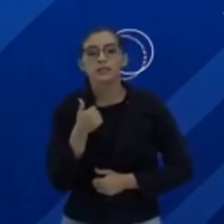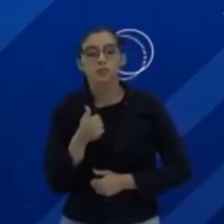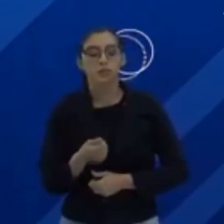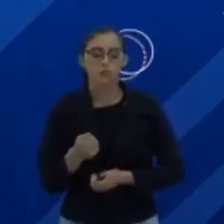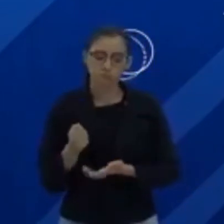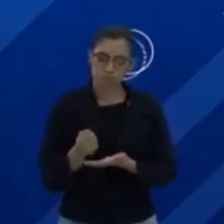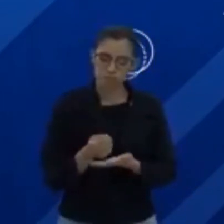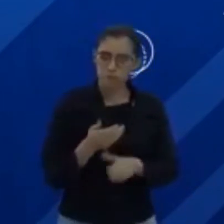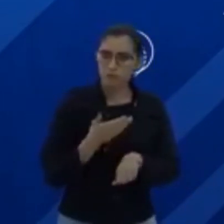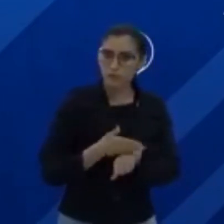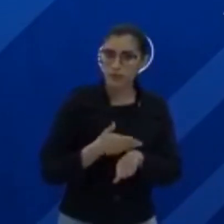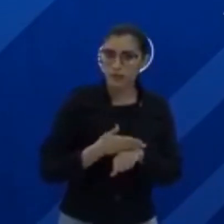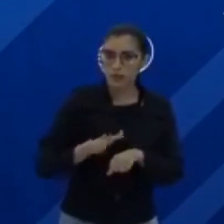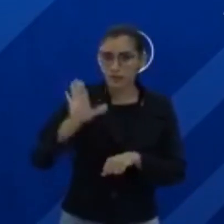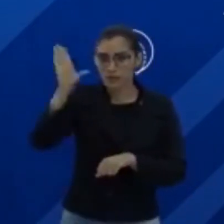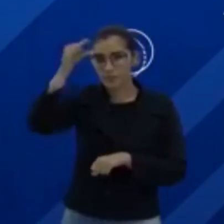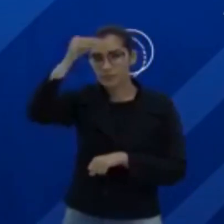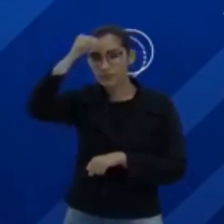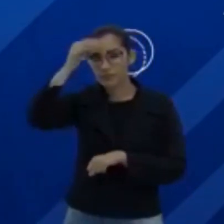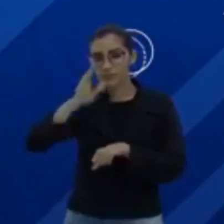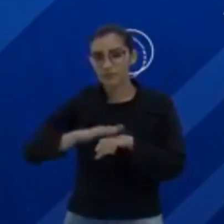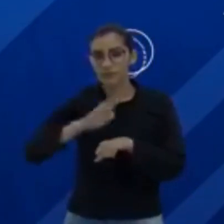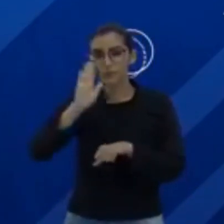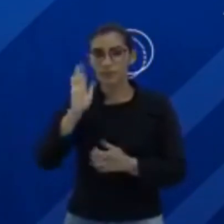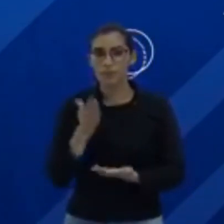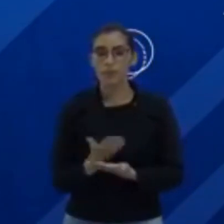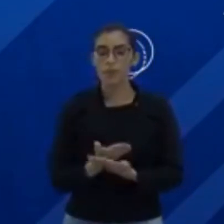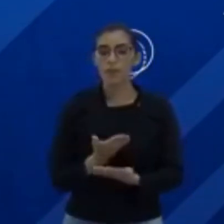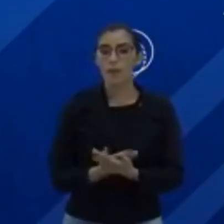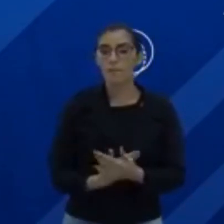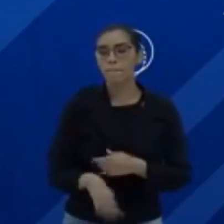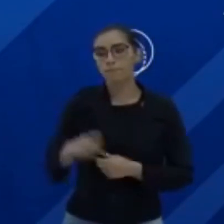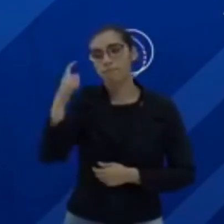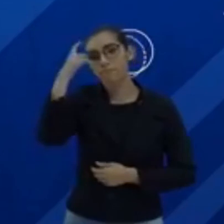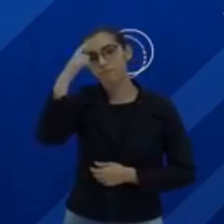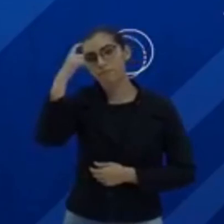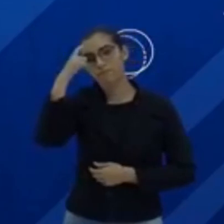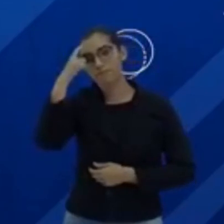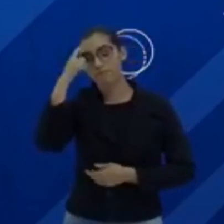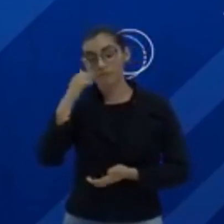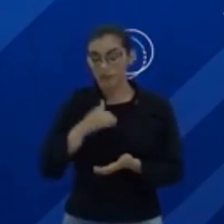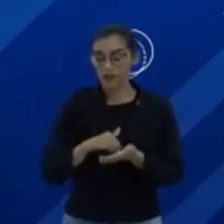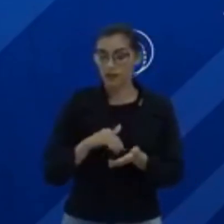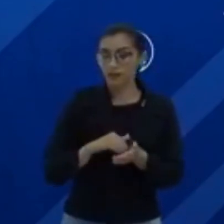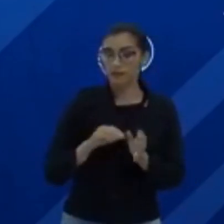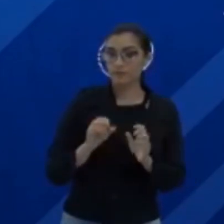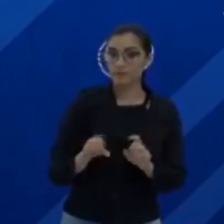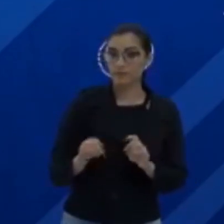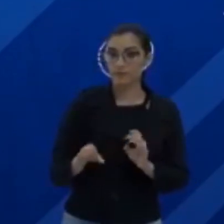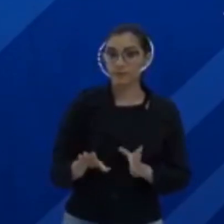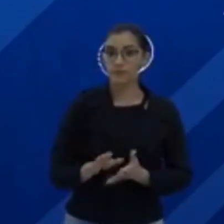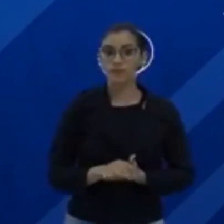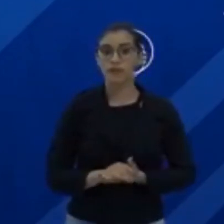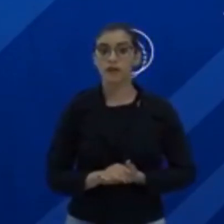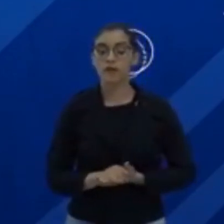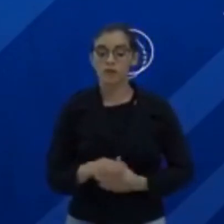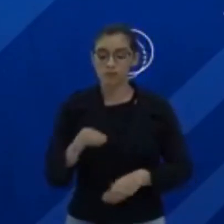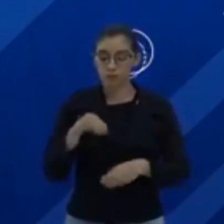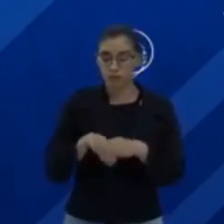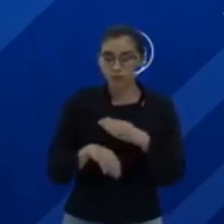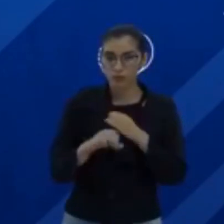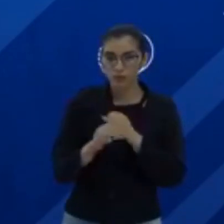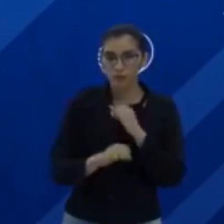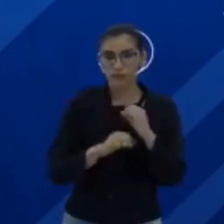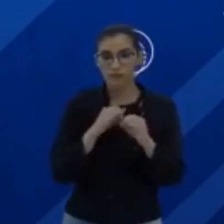exercitando para fixar melhor o conteúdo das aulas. Pensando nisso, a Secretaria de Estado de Educação colocou lá no site da